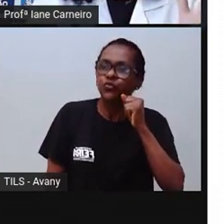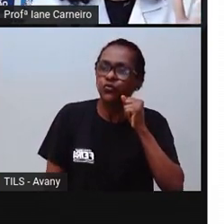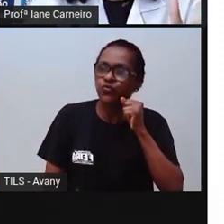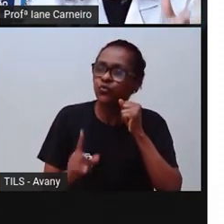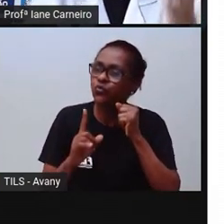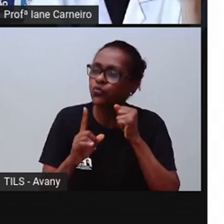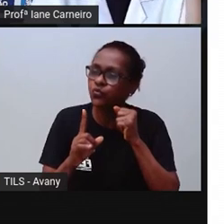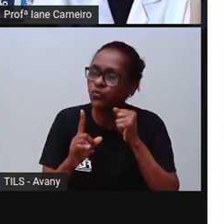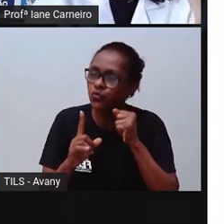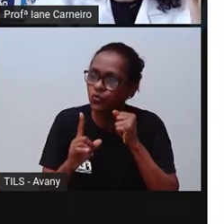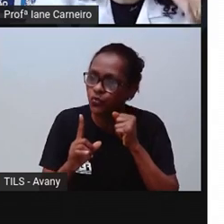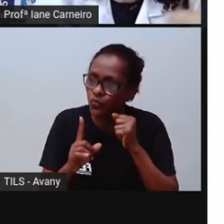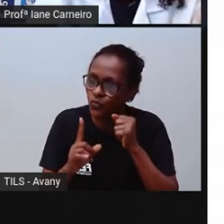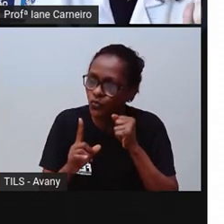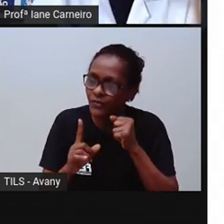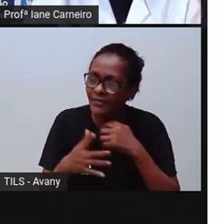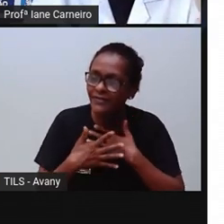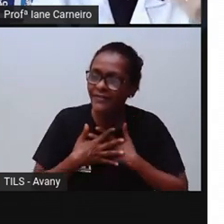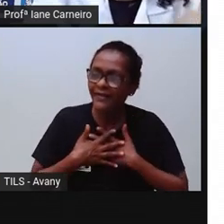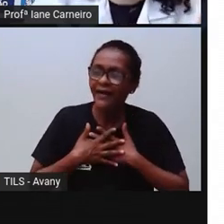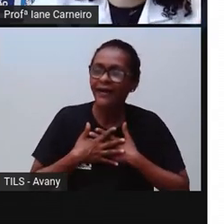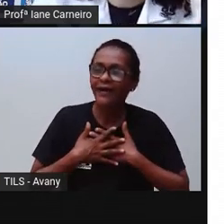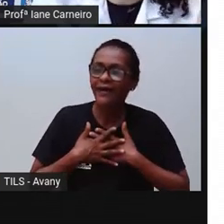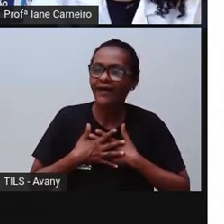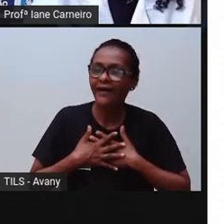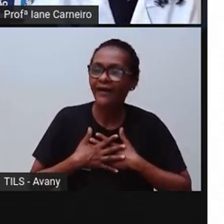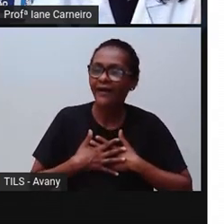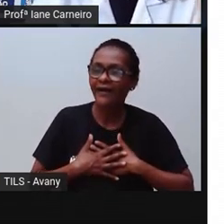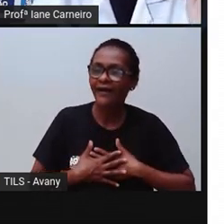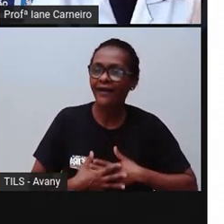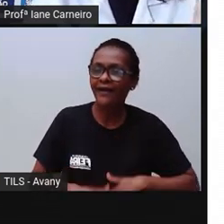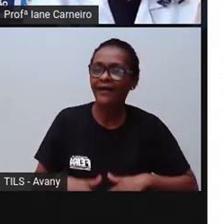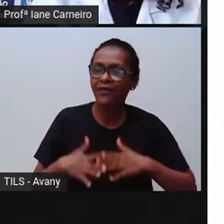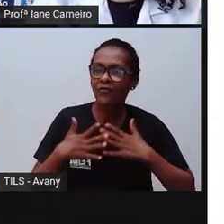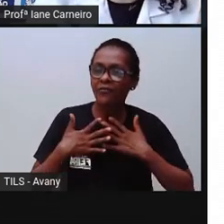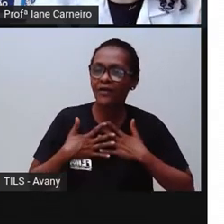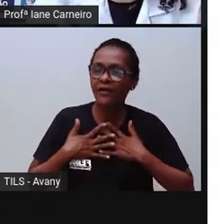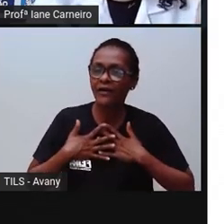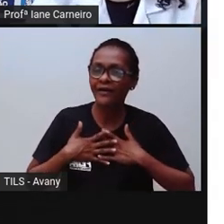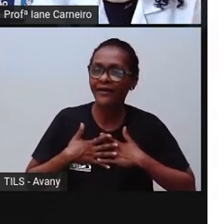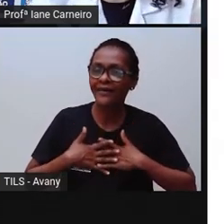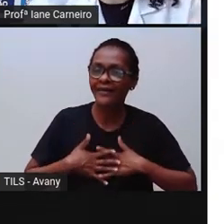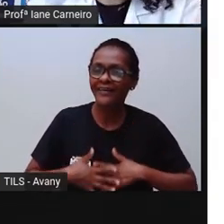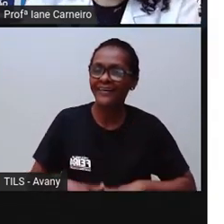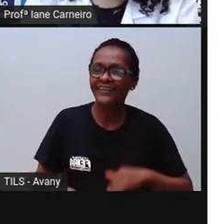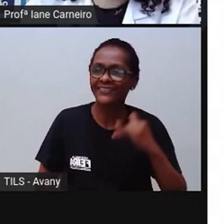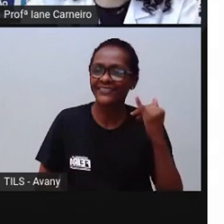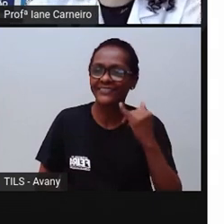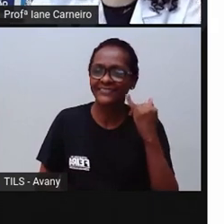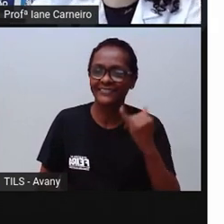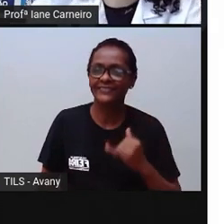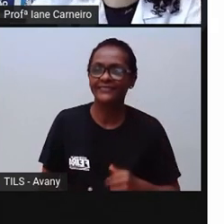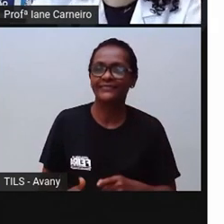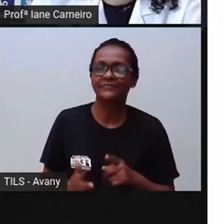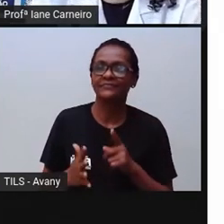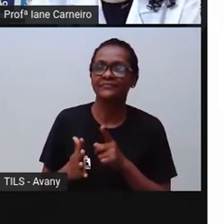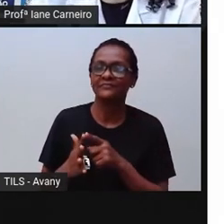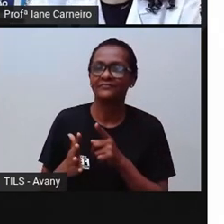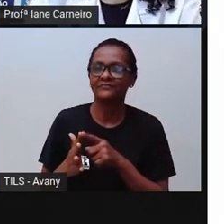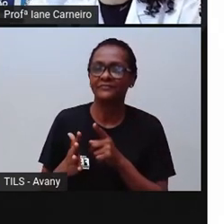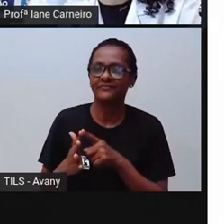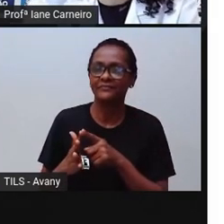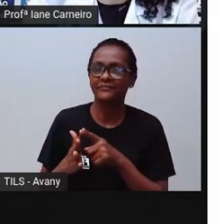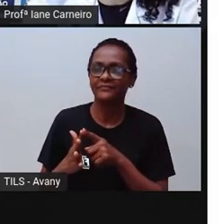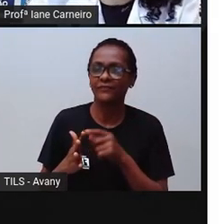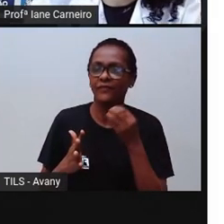Enquanto você está desenhando, você vai respirando, vai pensando e não vai fazer alguma bobagem. Olha só. Outra